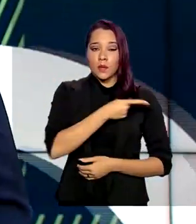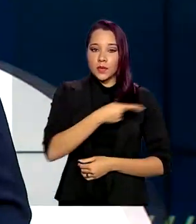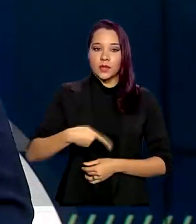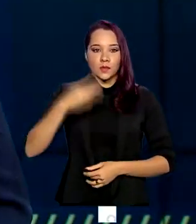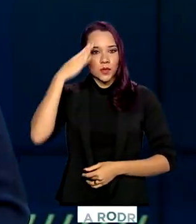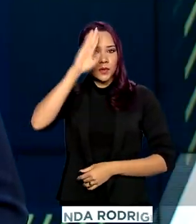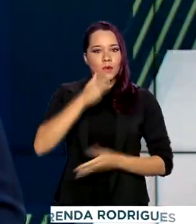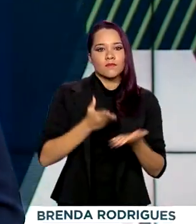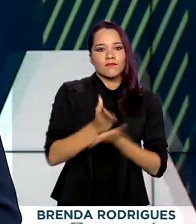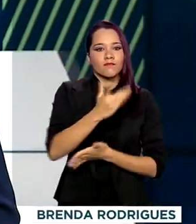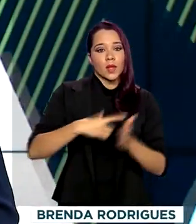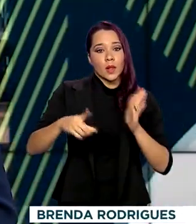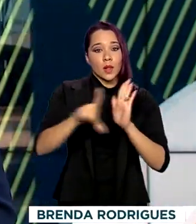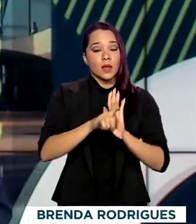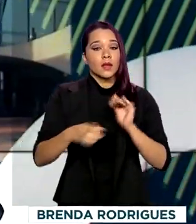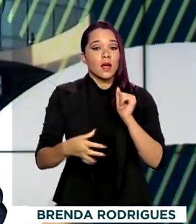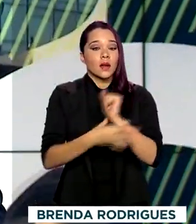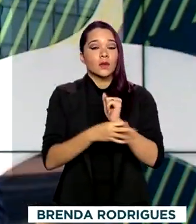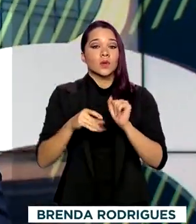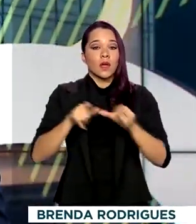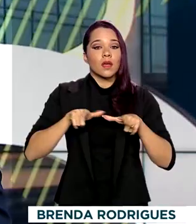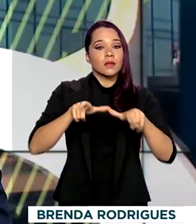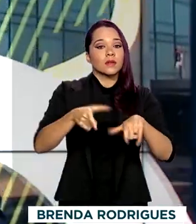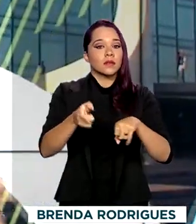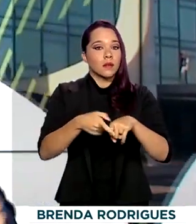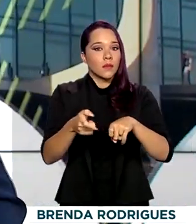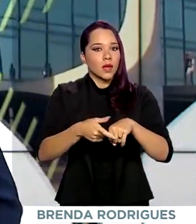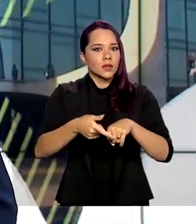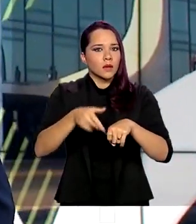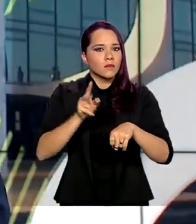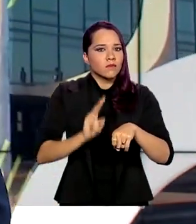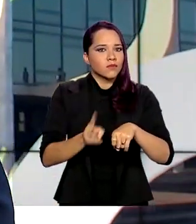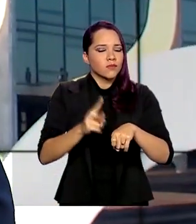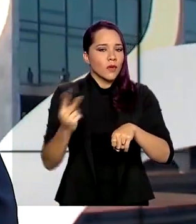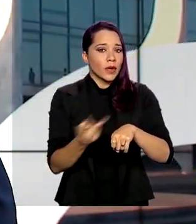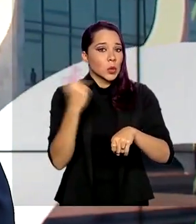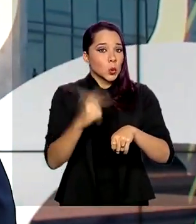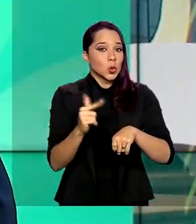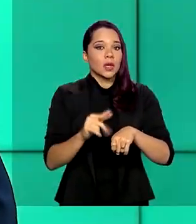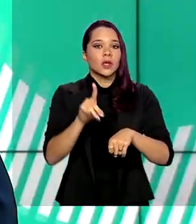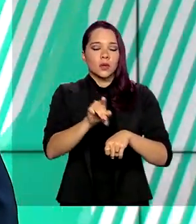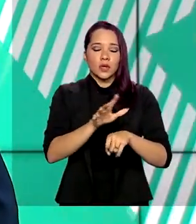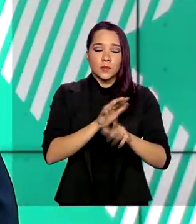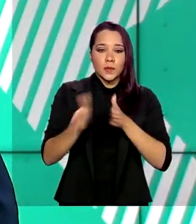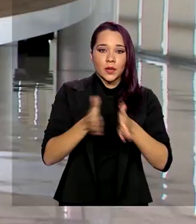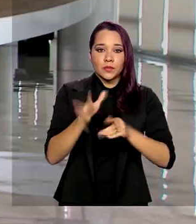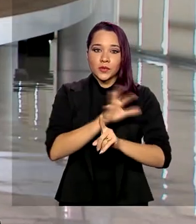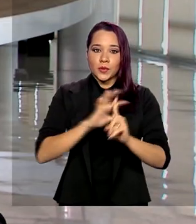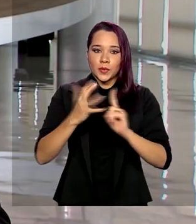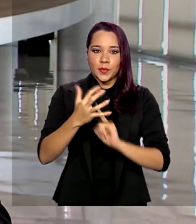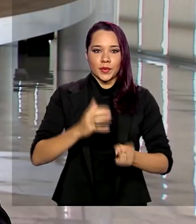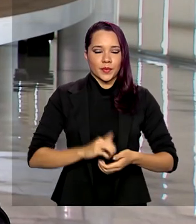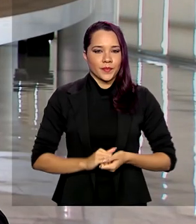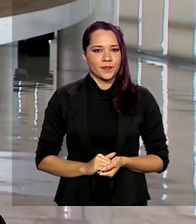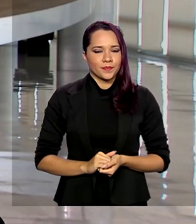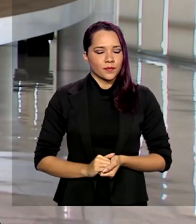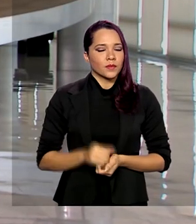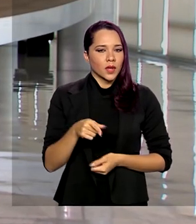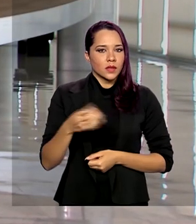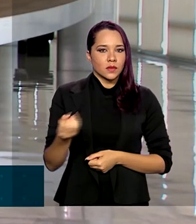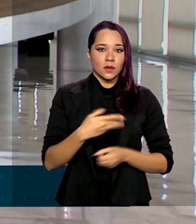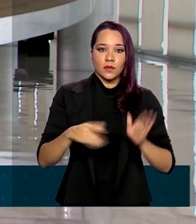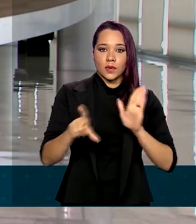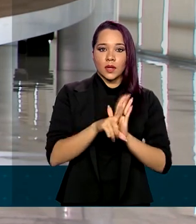sancionou a lei que garante receita médica sem validade durante o isolamento social. A nova lei,